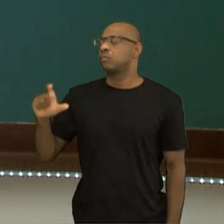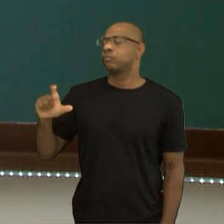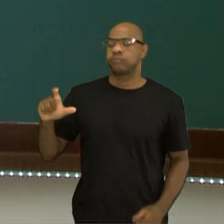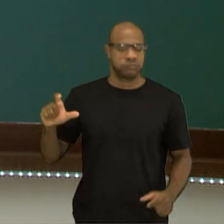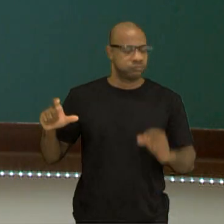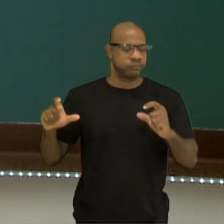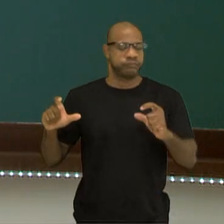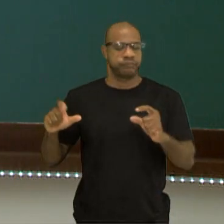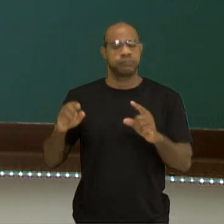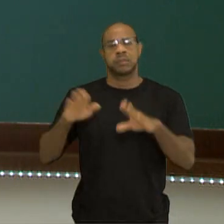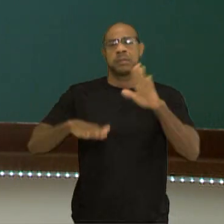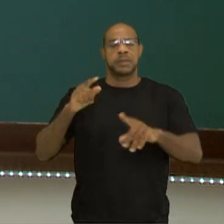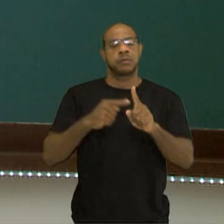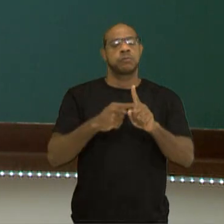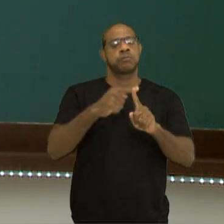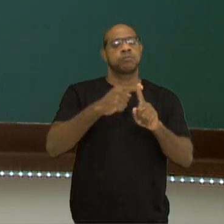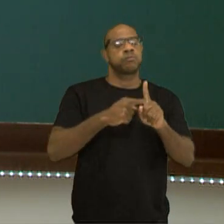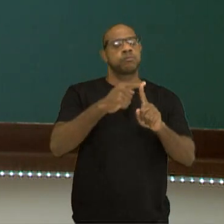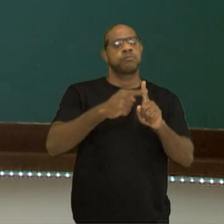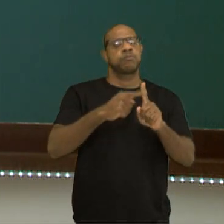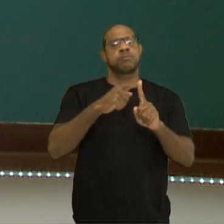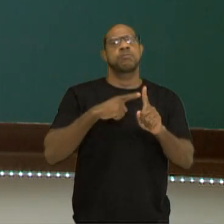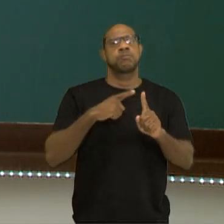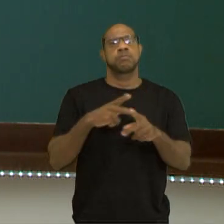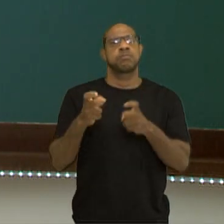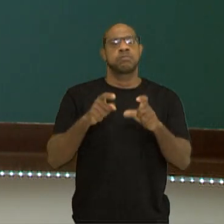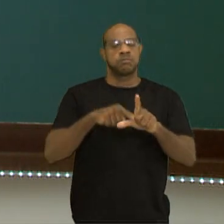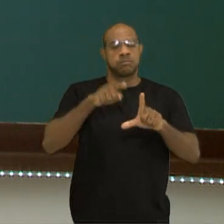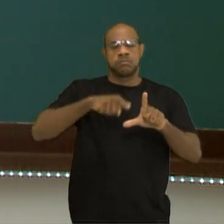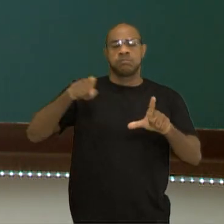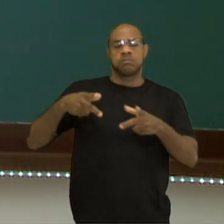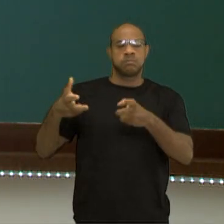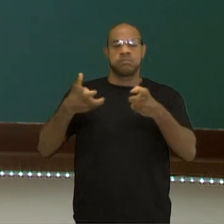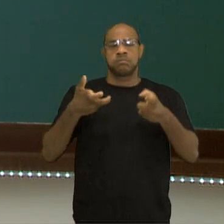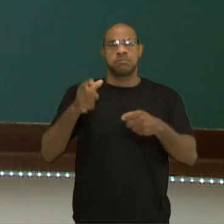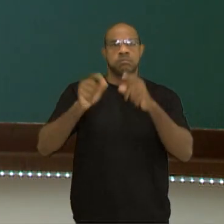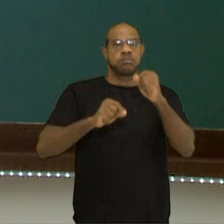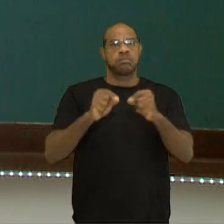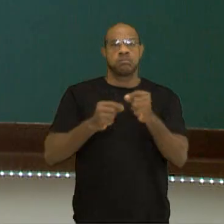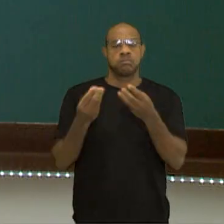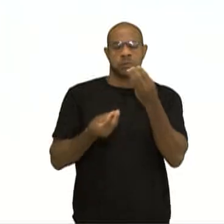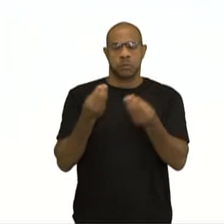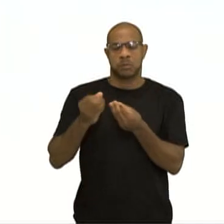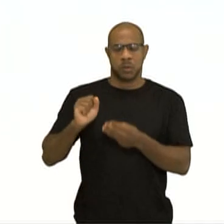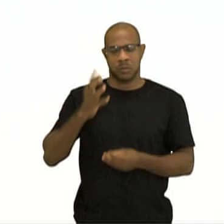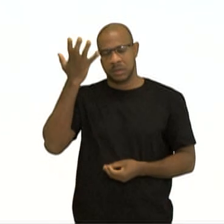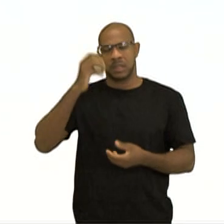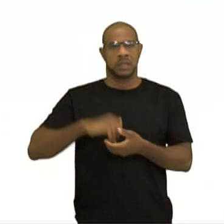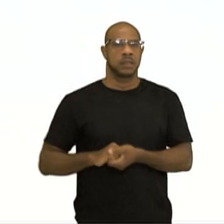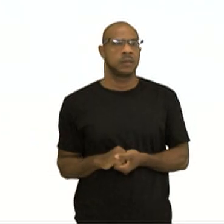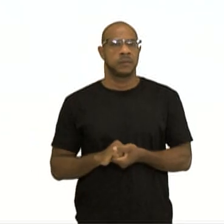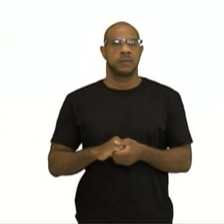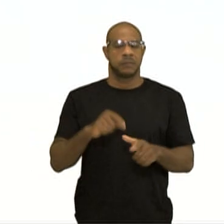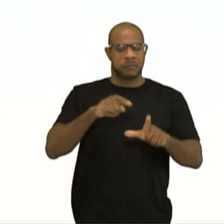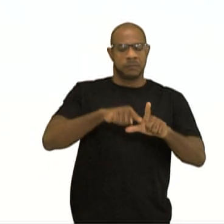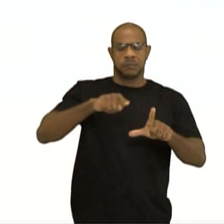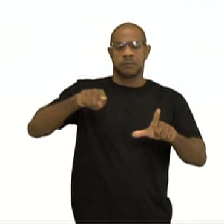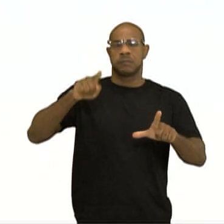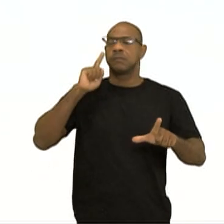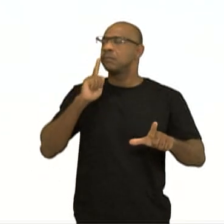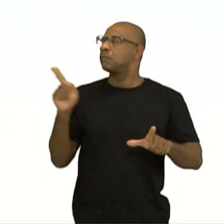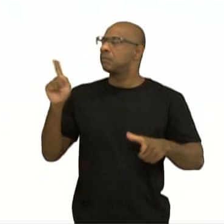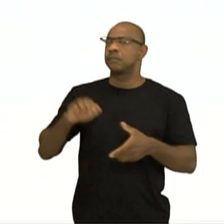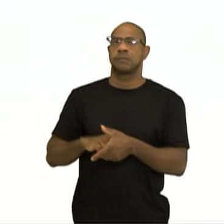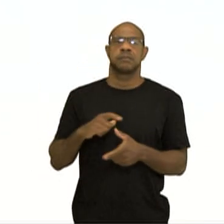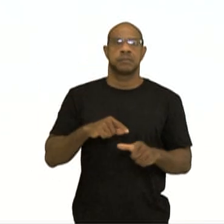a variação de temperatura. E nisso, a gente tem gráficos que vão mostrar o comportamento, como é o caso desse gráfico aqui, que eu